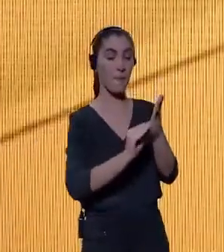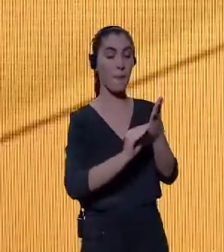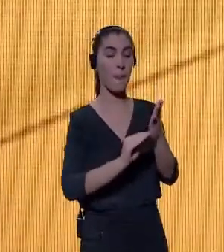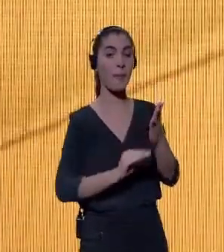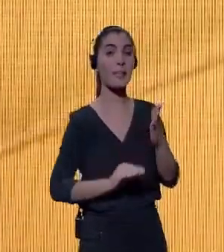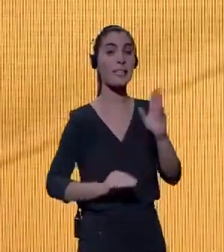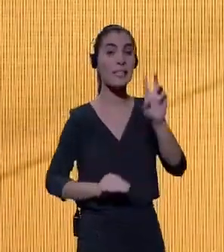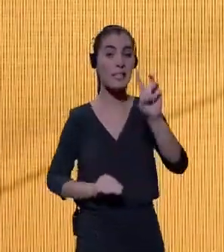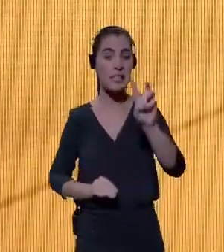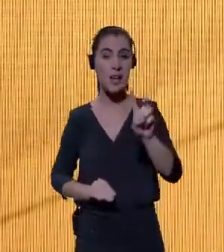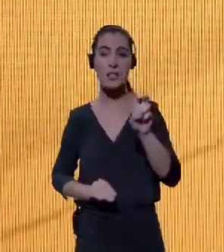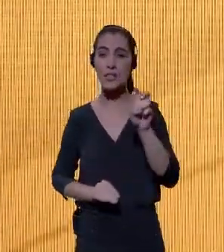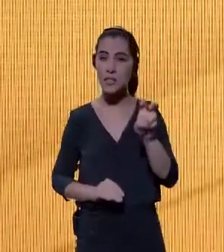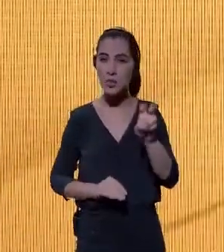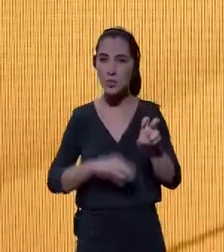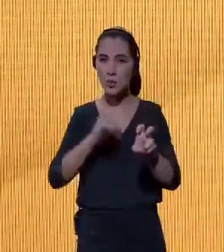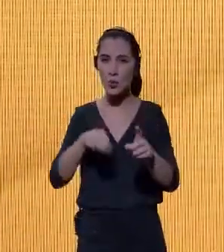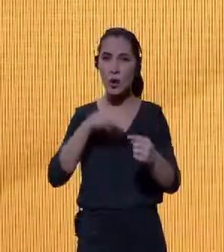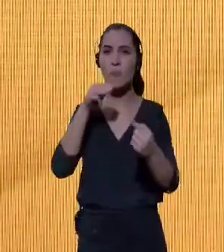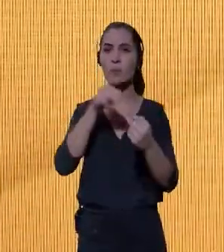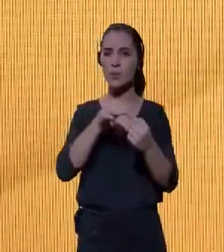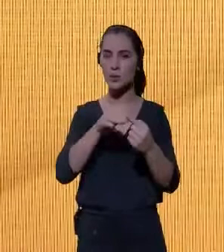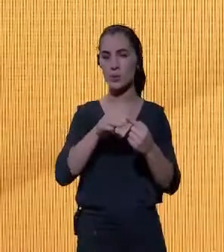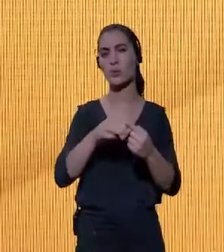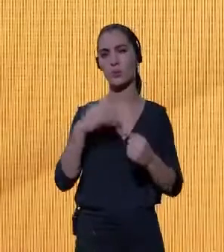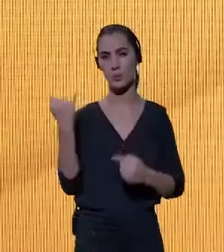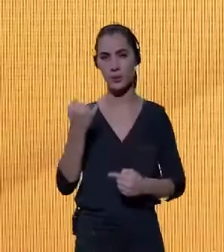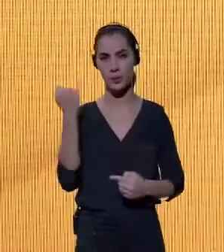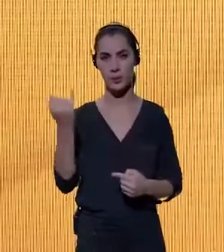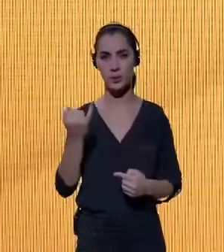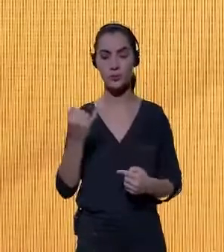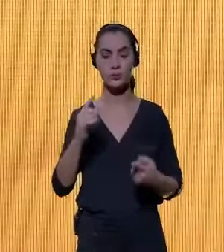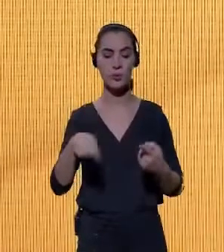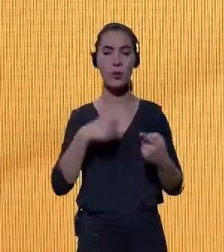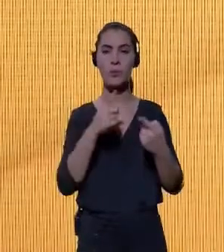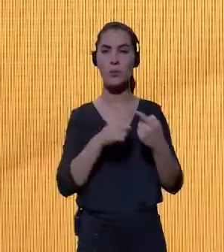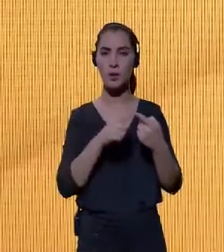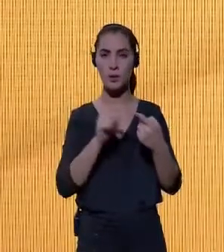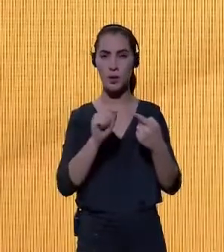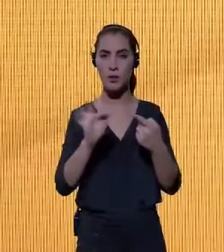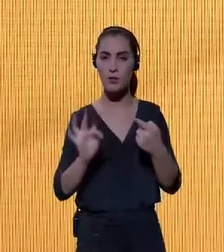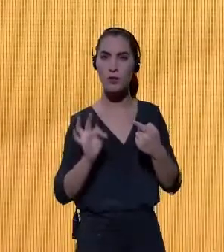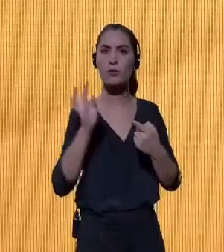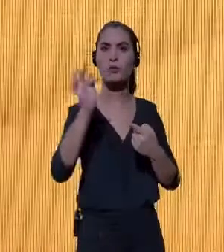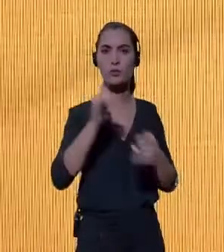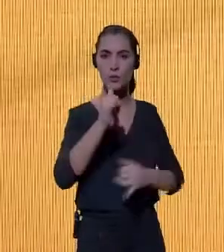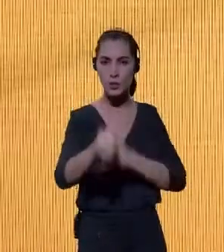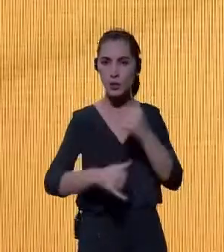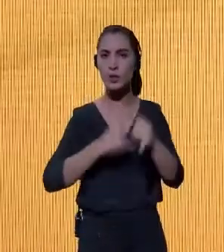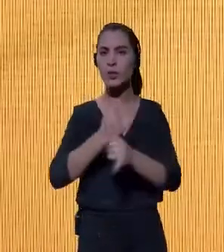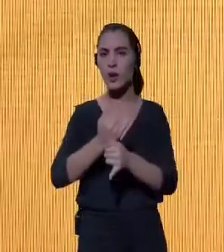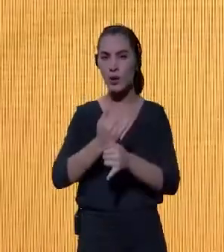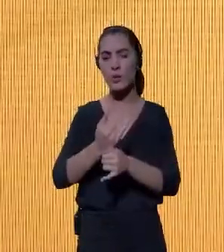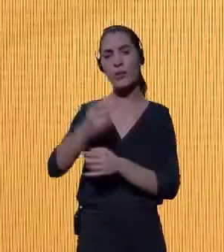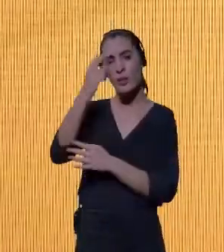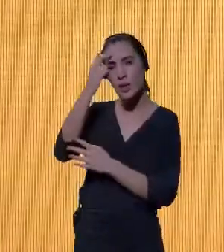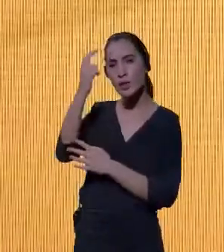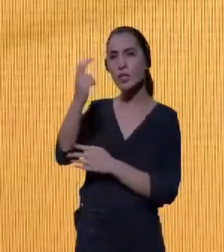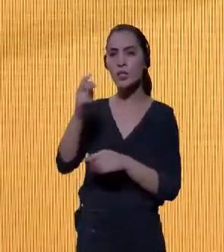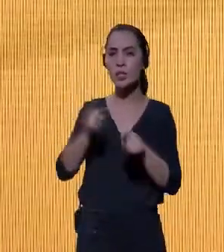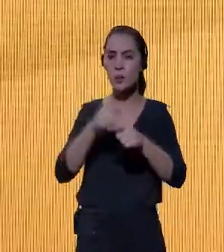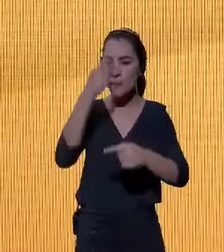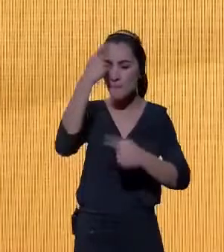transformador. Eu vou começar pela primeira delas, referenciar, que é o futuro digital, inteligente e